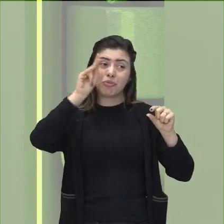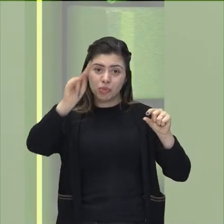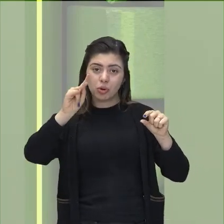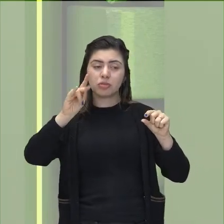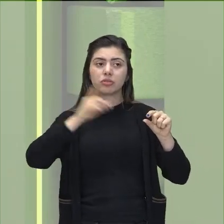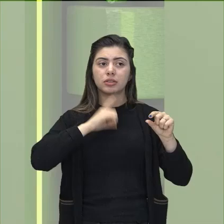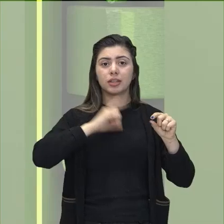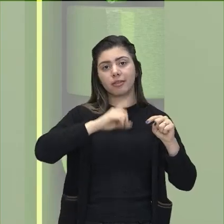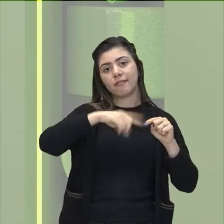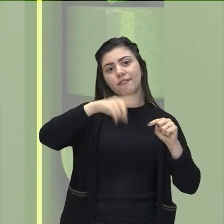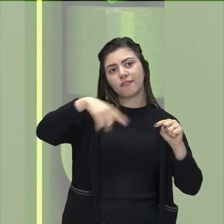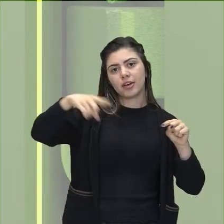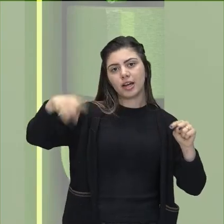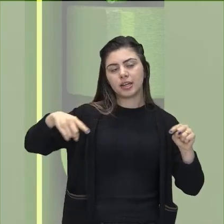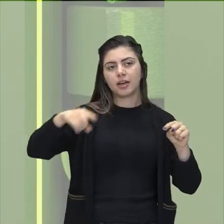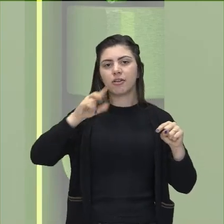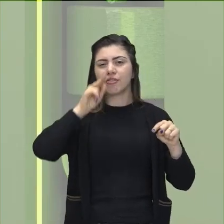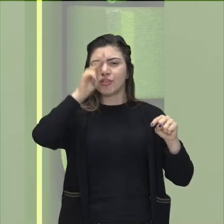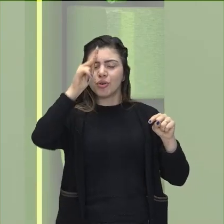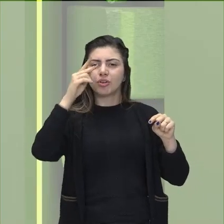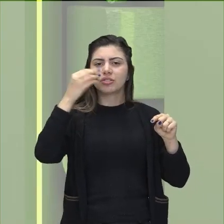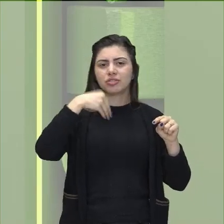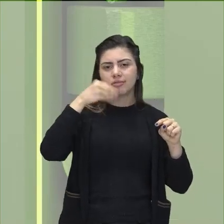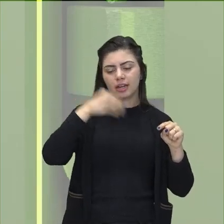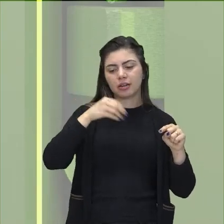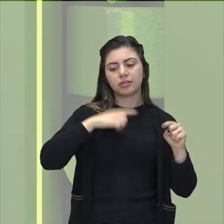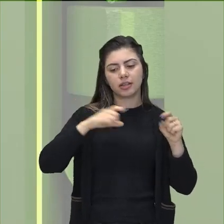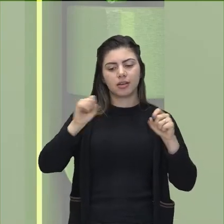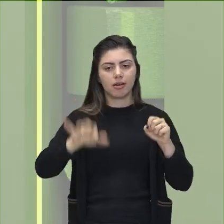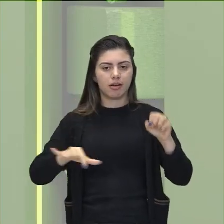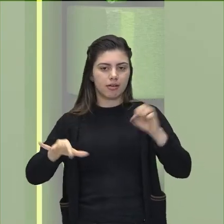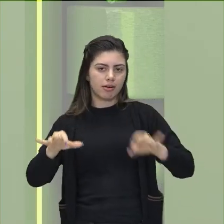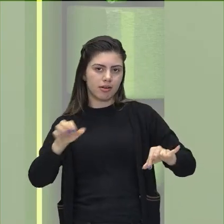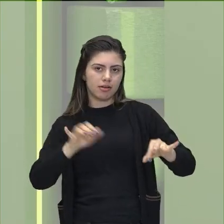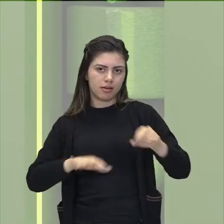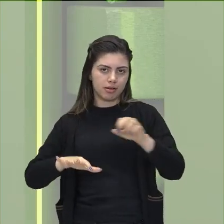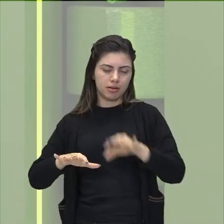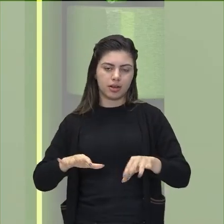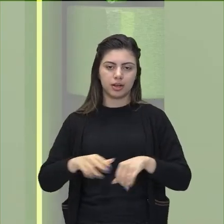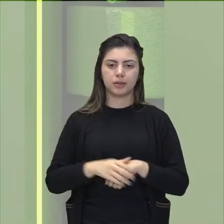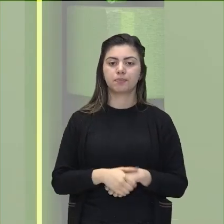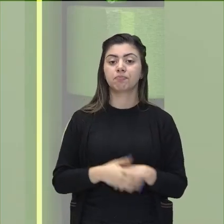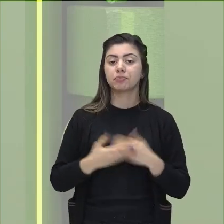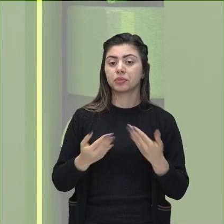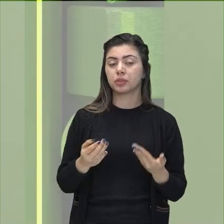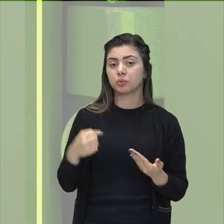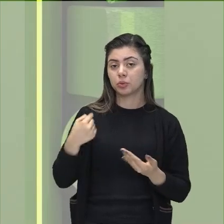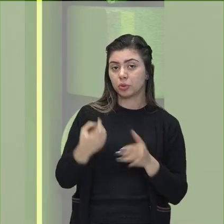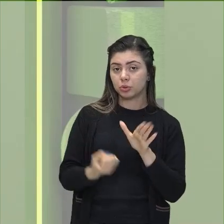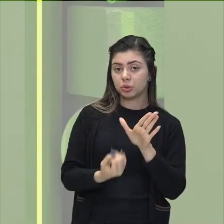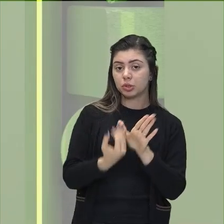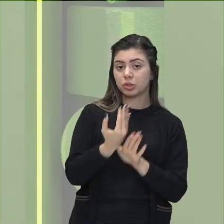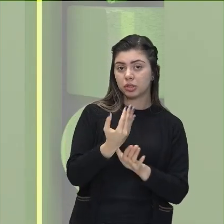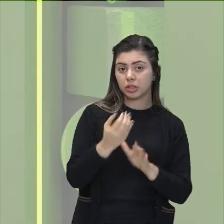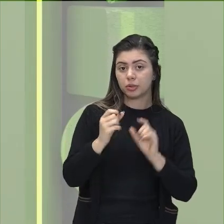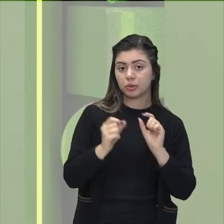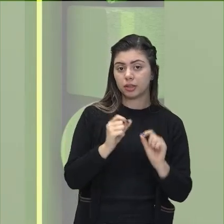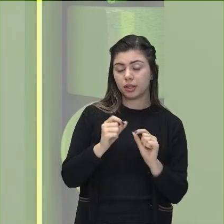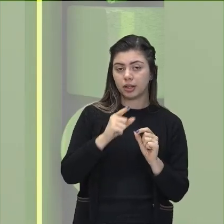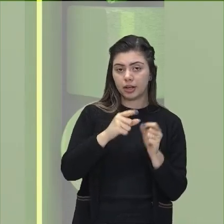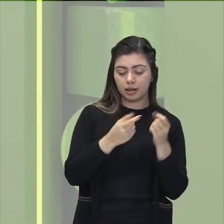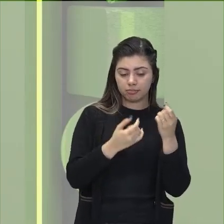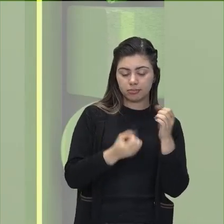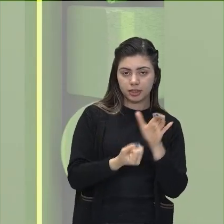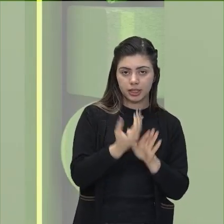faixas em diferentes regiões. Quando a gente gera energia elétrica lá na hidrelétrica